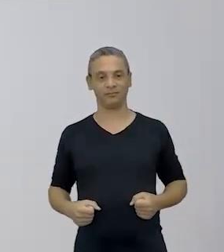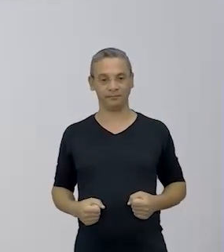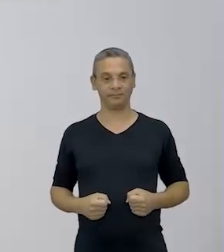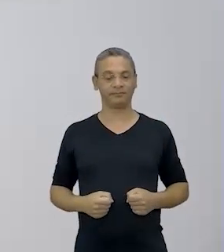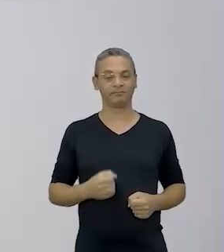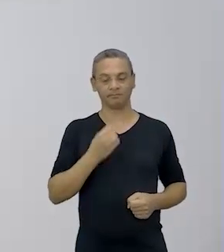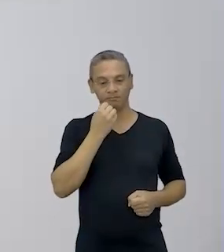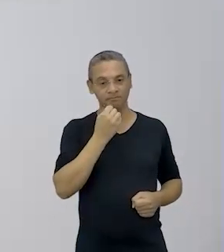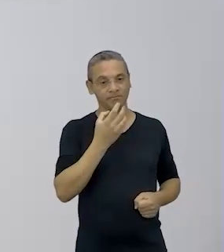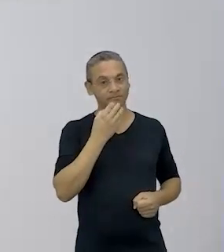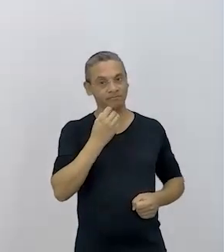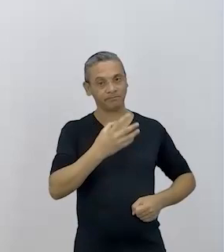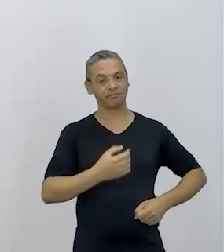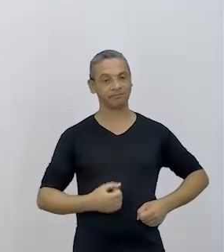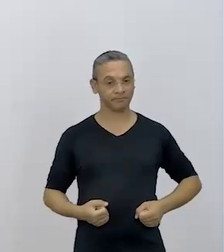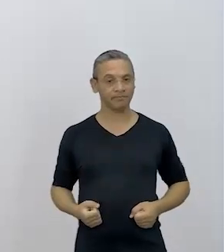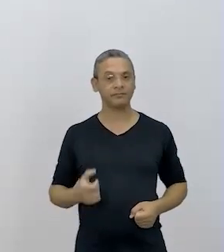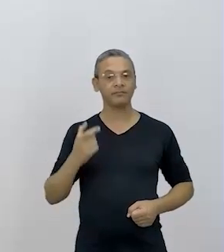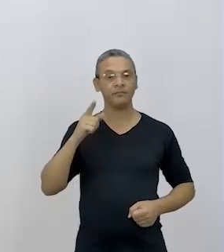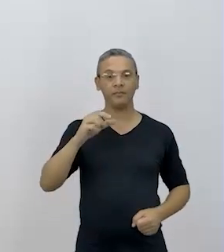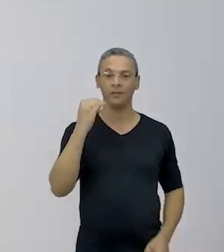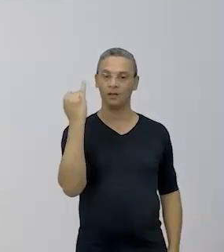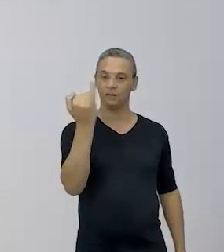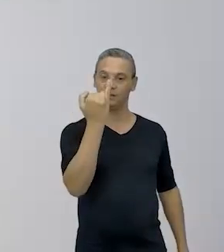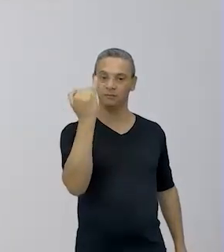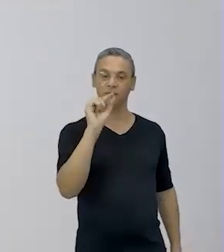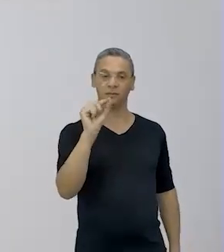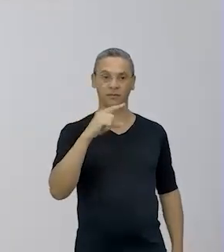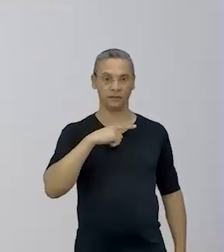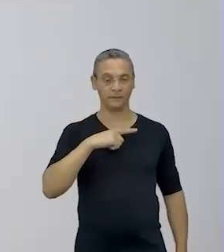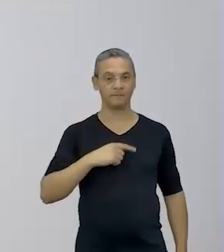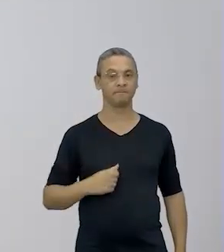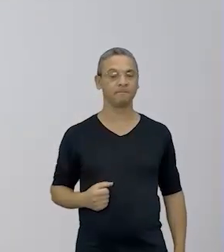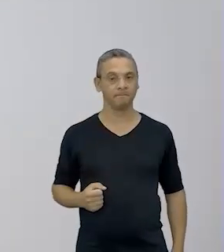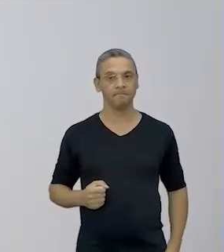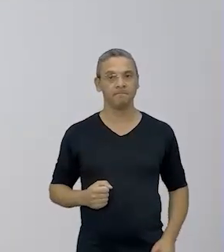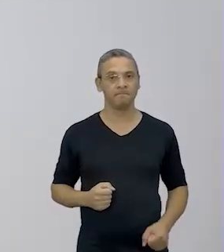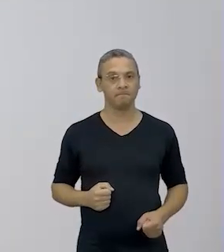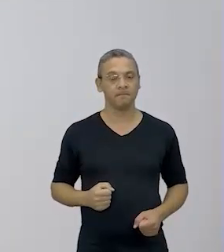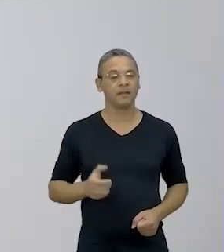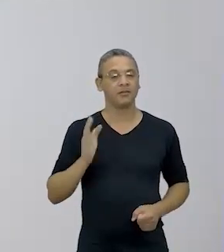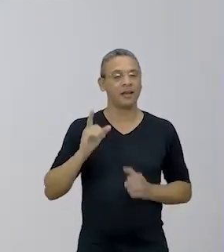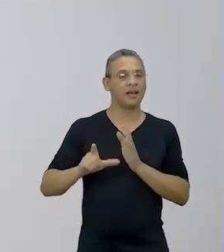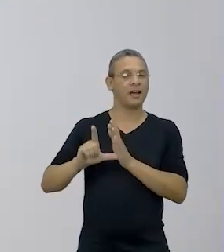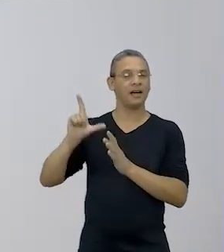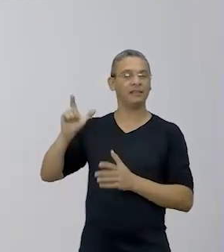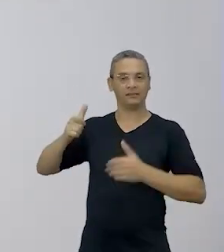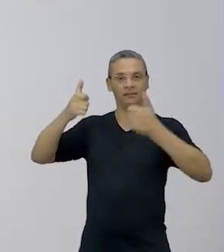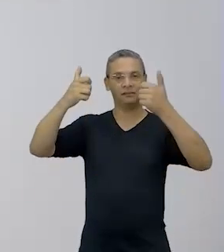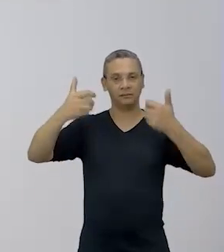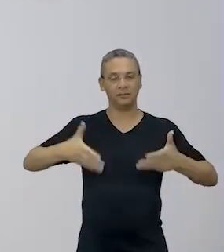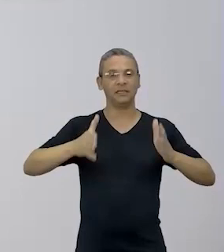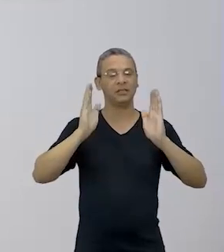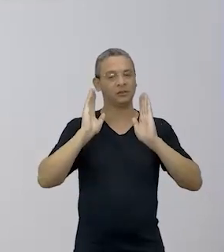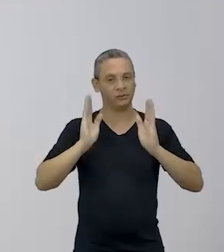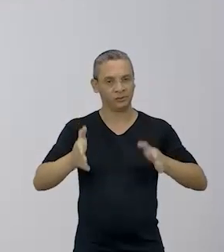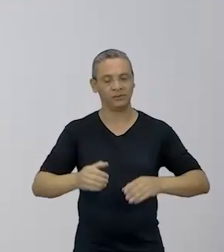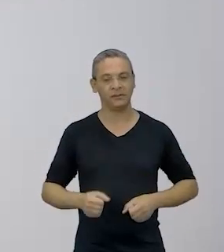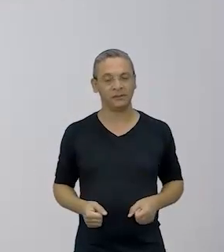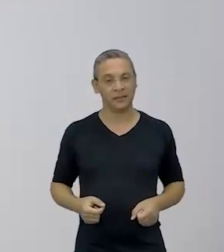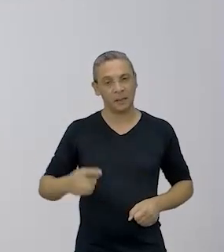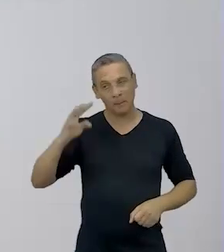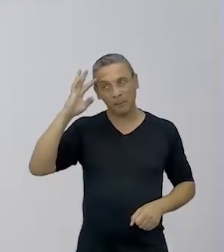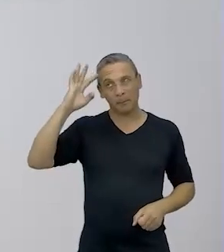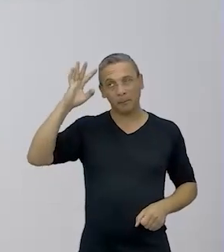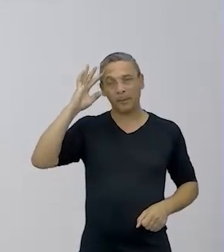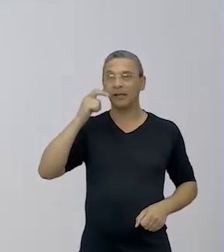Isso é muito legal também. Outro ponto que é importante também, pessoal, que eu já tinha falado para vocês, é que quando a gente pensa